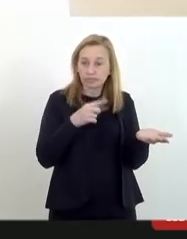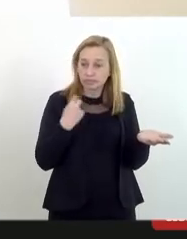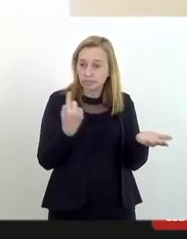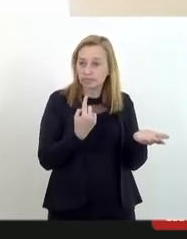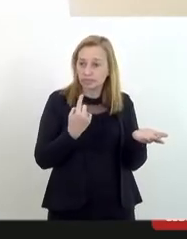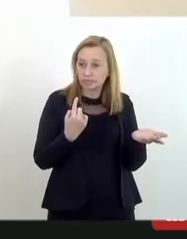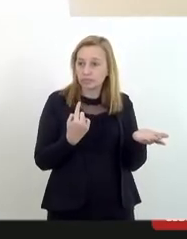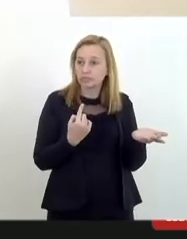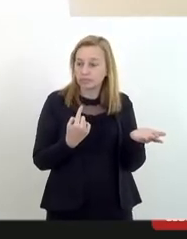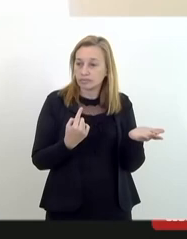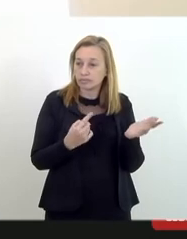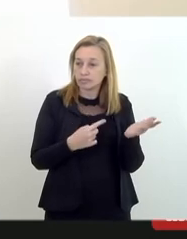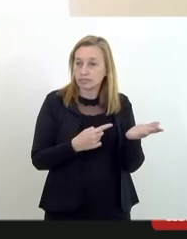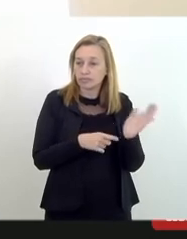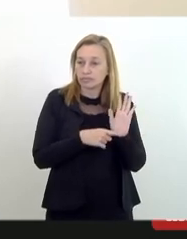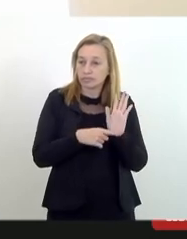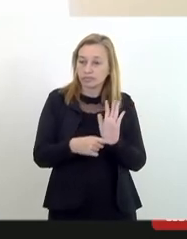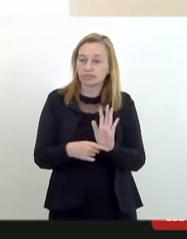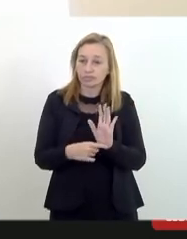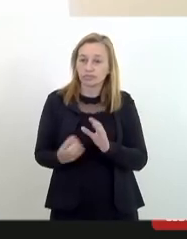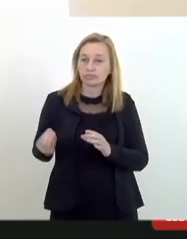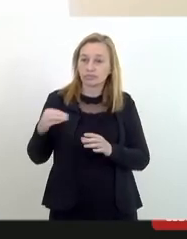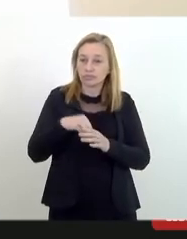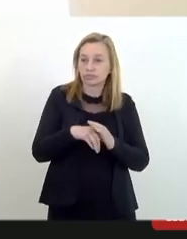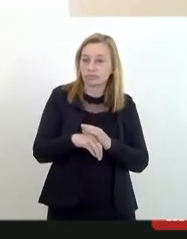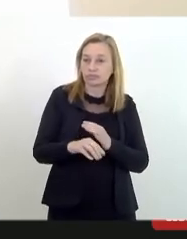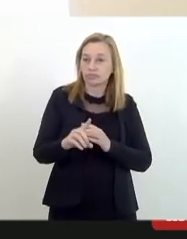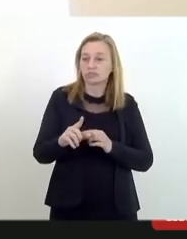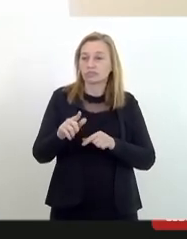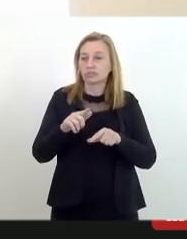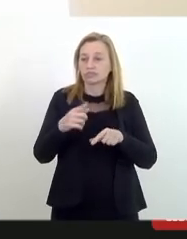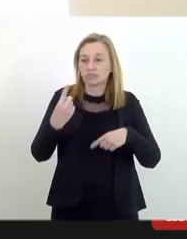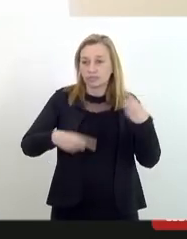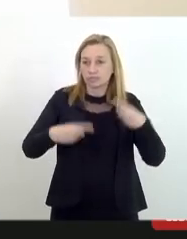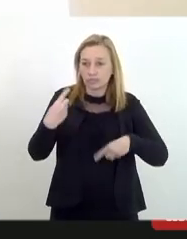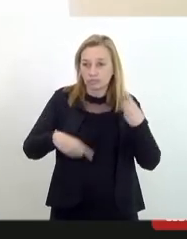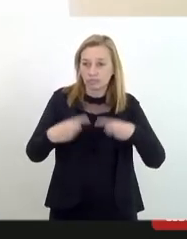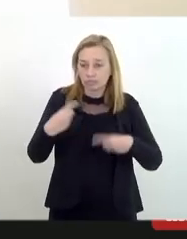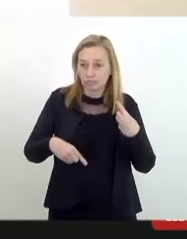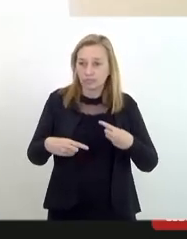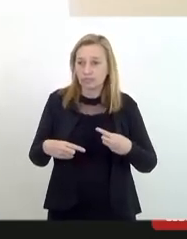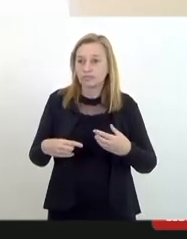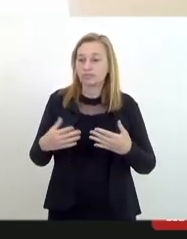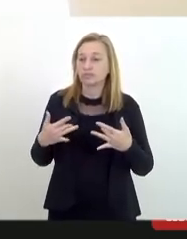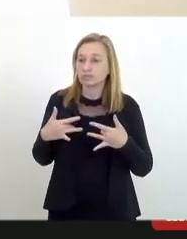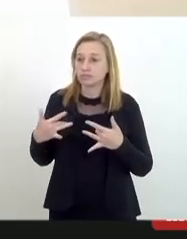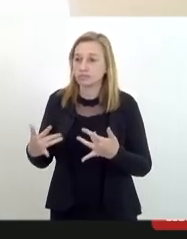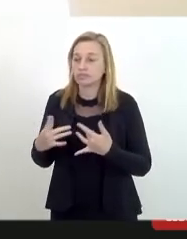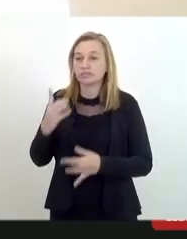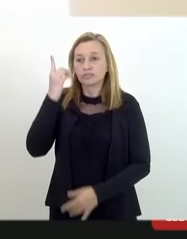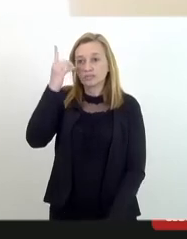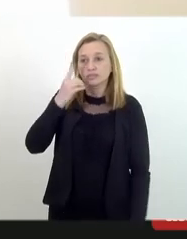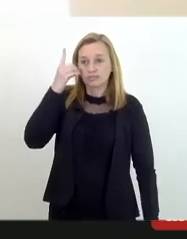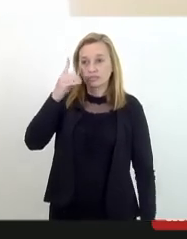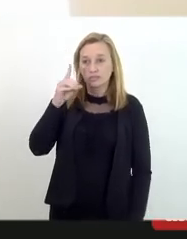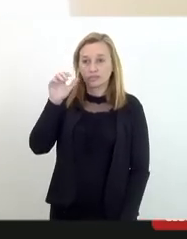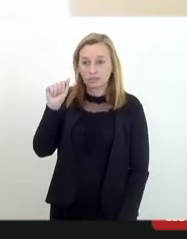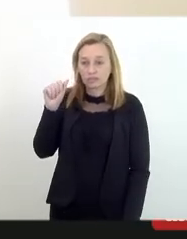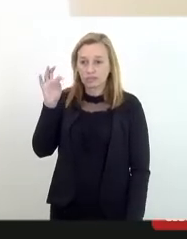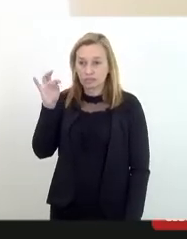implementar essas políticas queria prestar minha solidariedade aqui ao deputado Atila Nunes e a minha